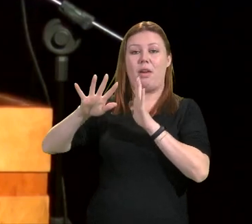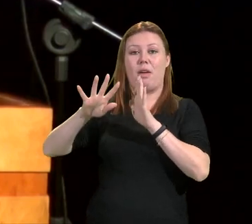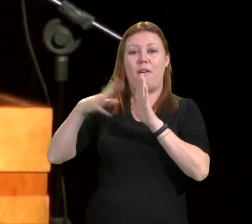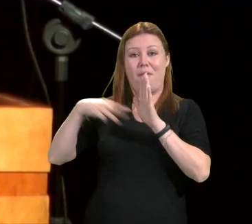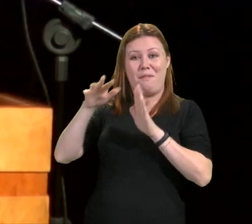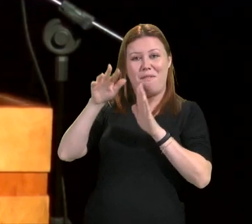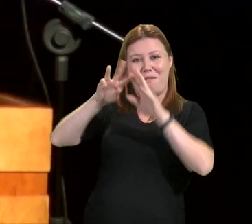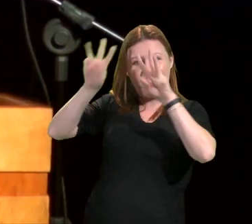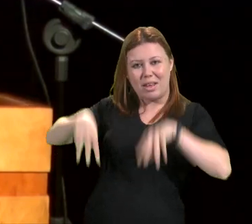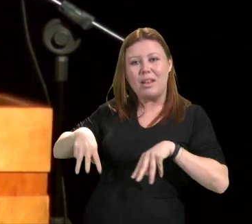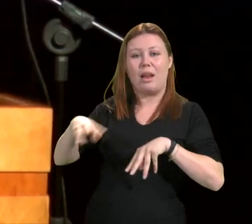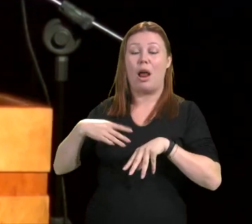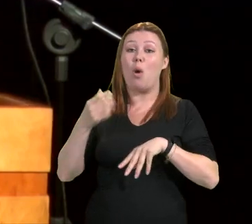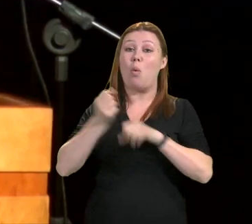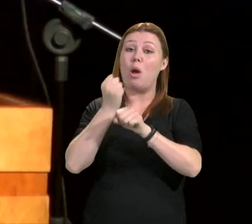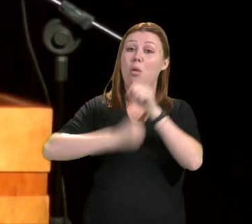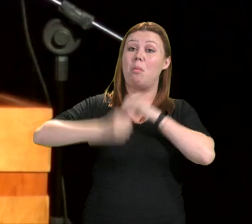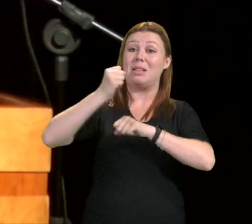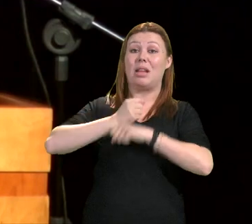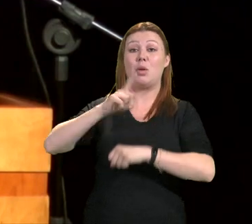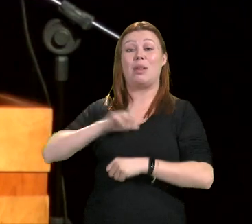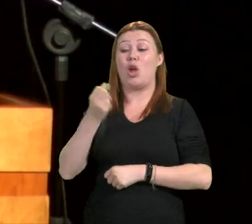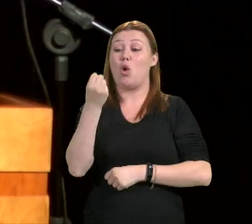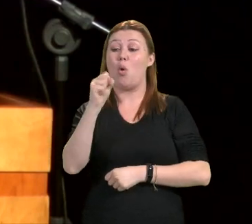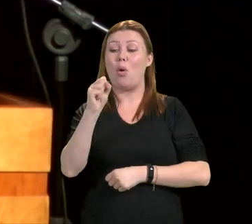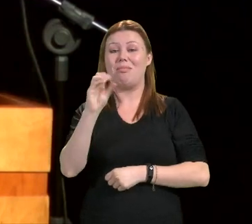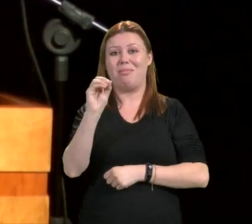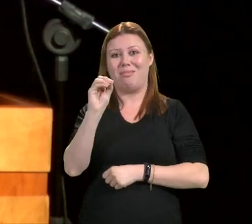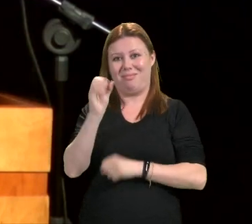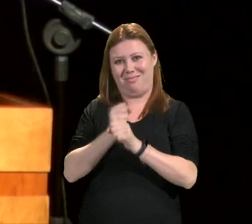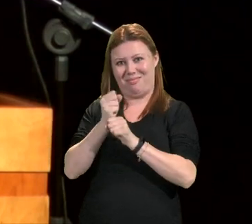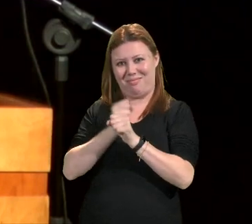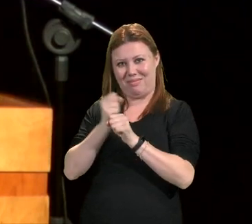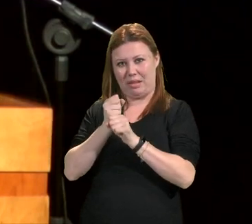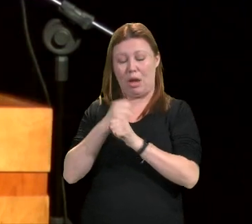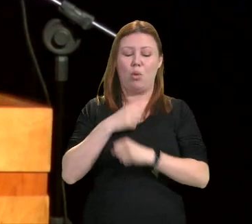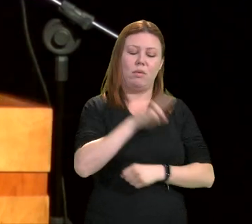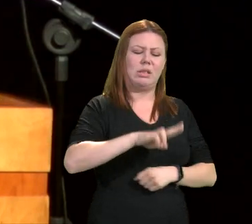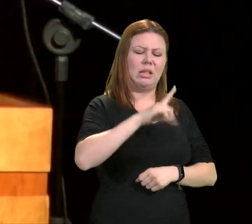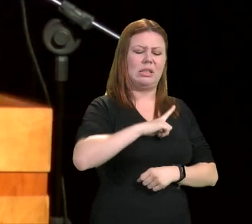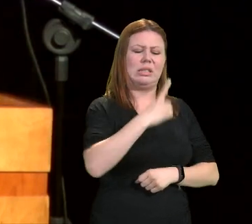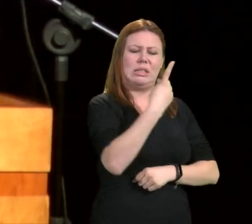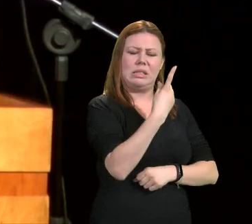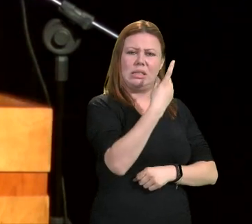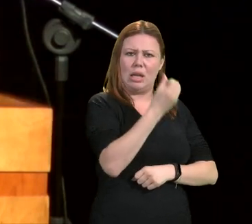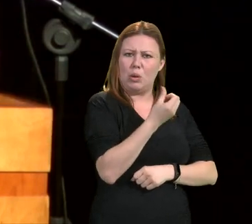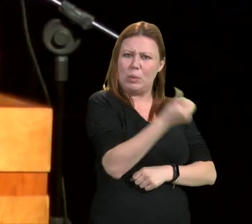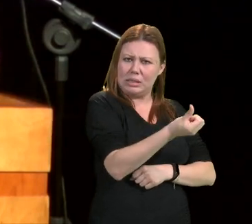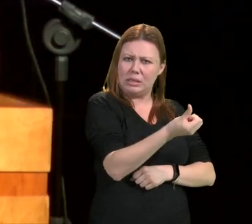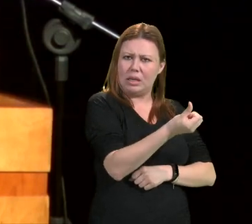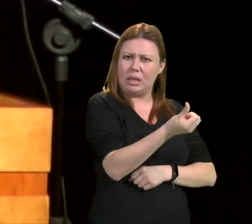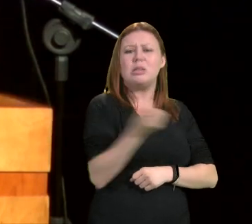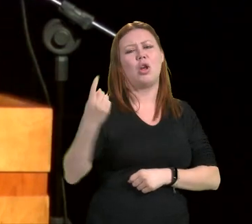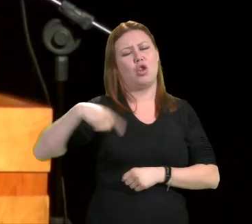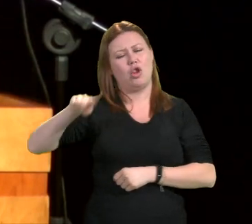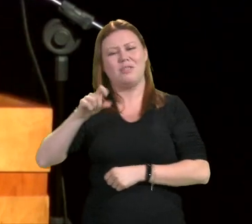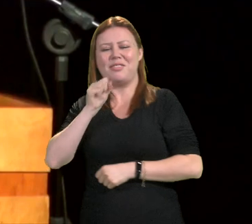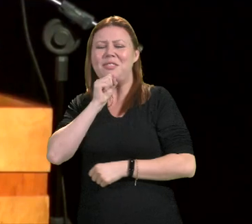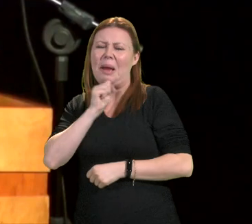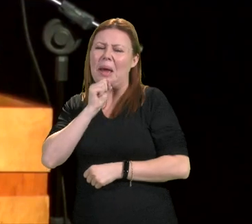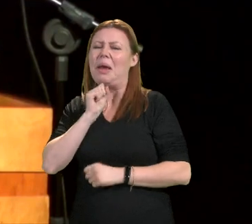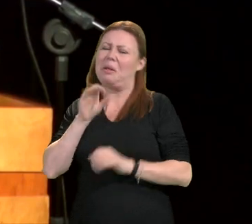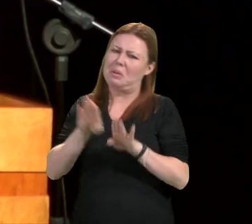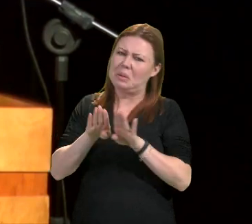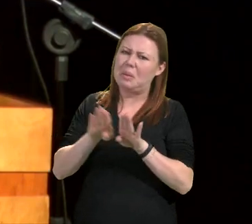ano passado, 80 anos. Para uma universidade de 106, nós somos bastante longevos, mas a